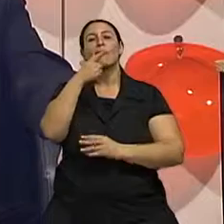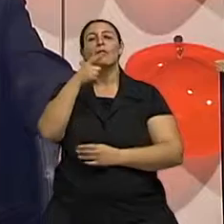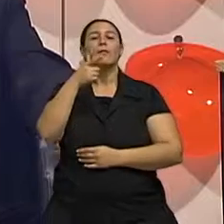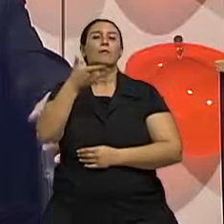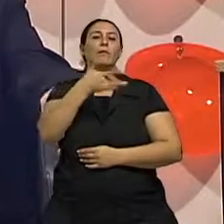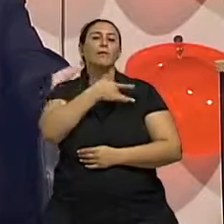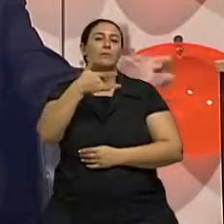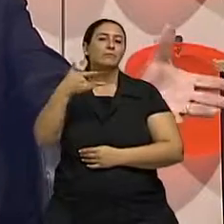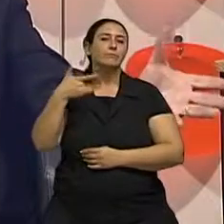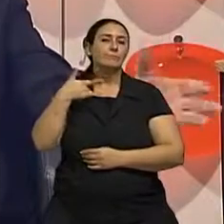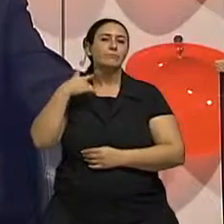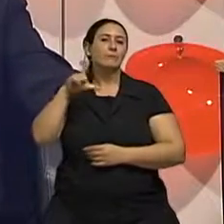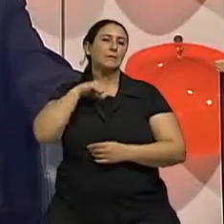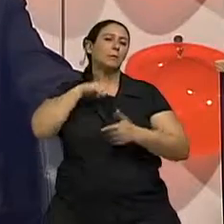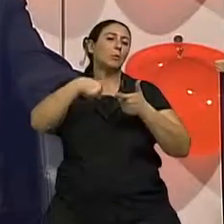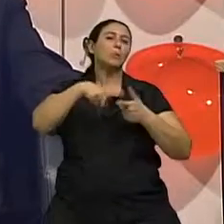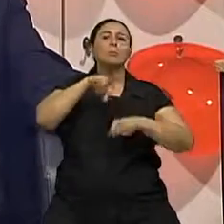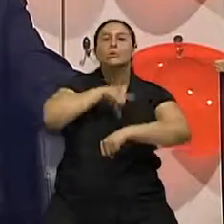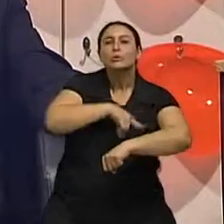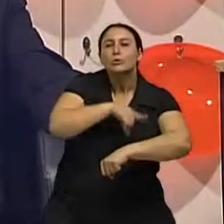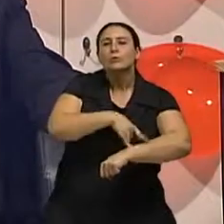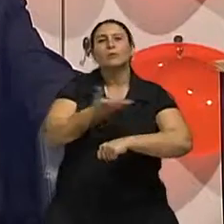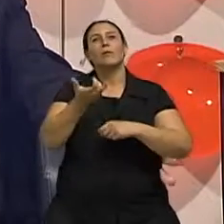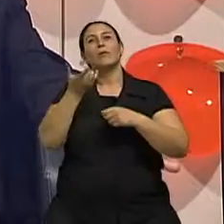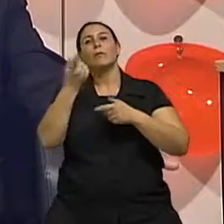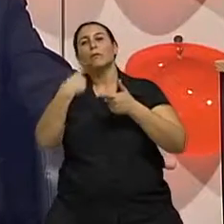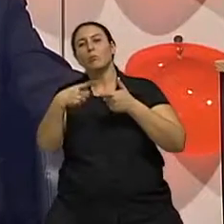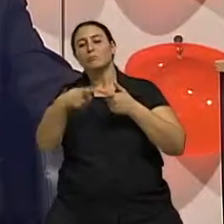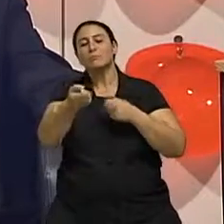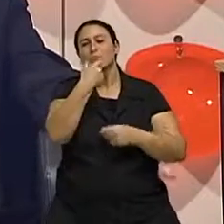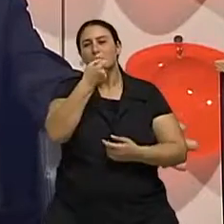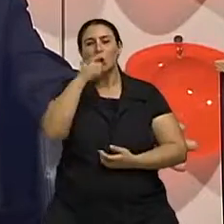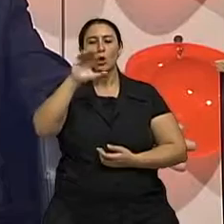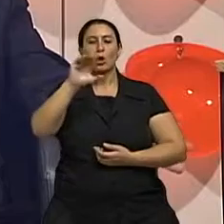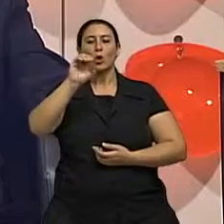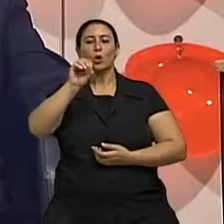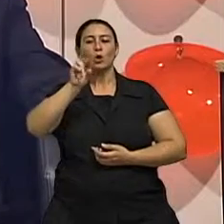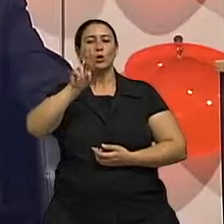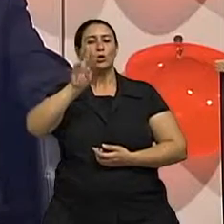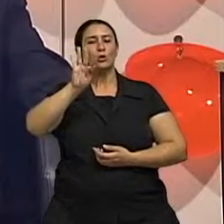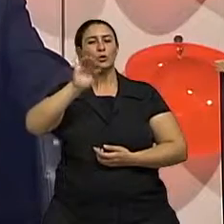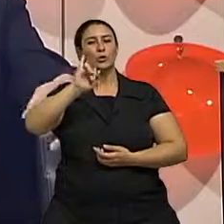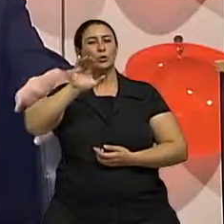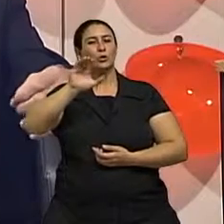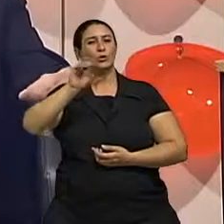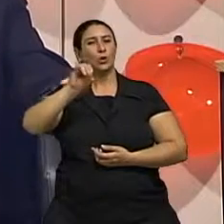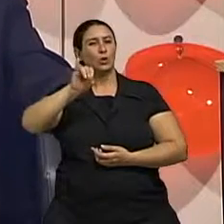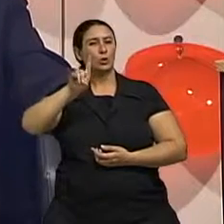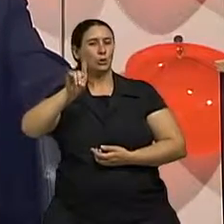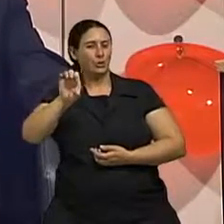reumáticos, então toma corticoide. O corticoide afina a pele, a pele se torna mais